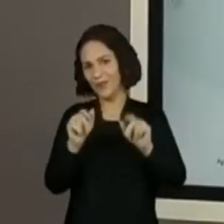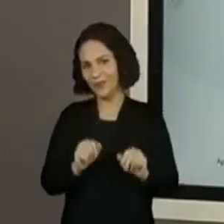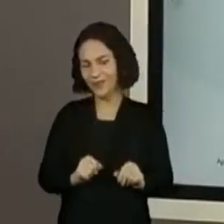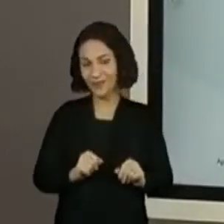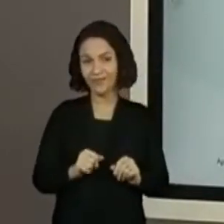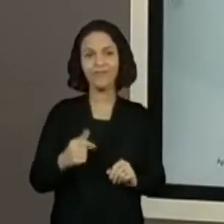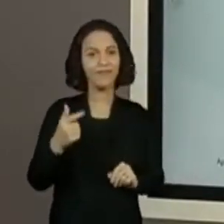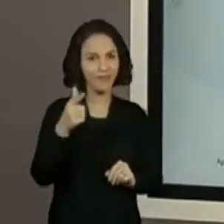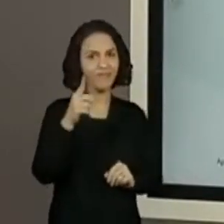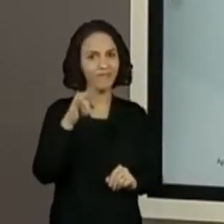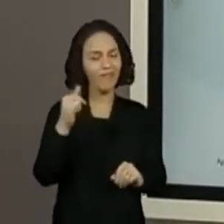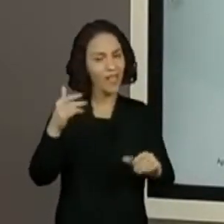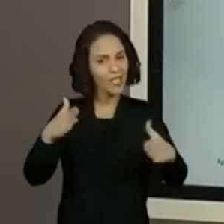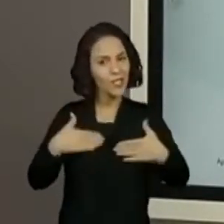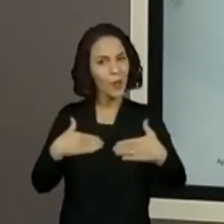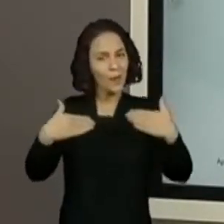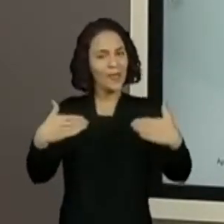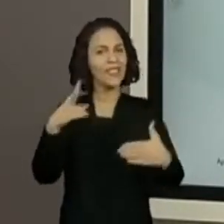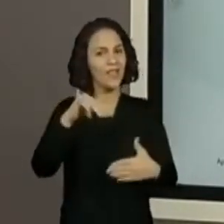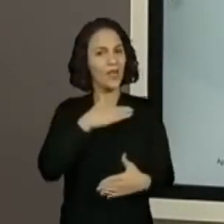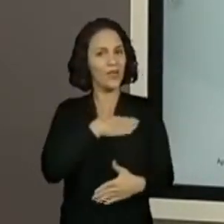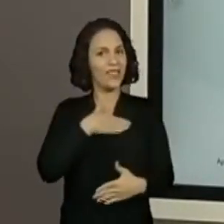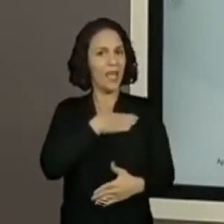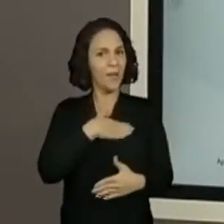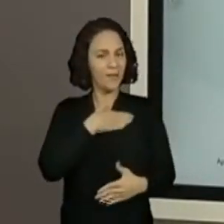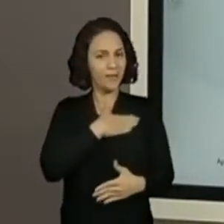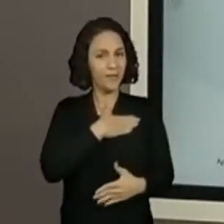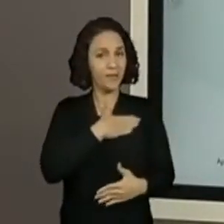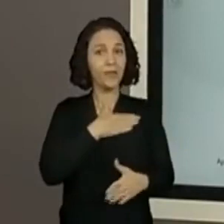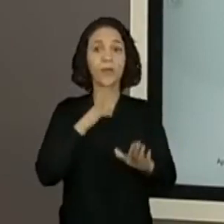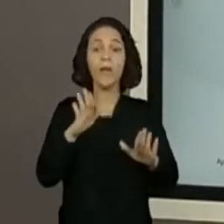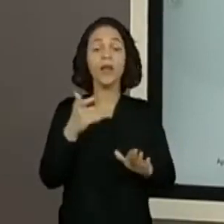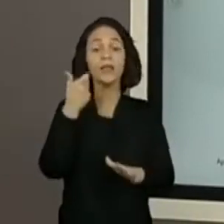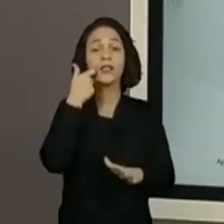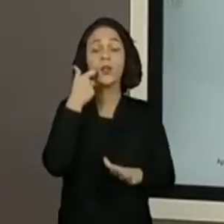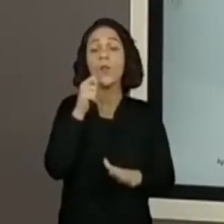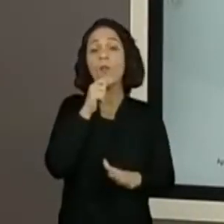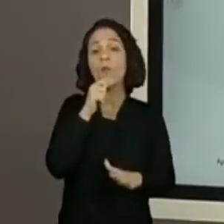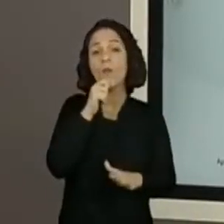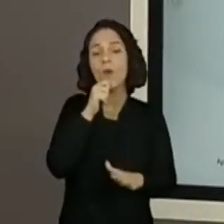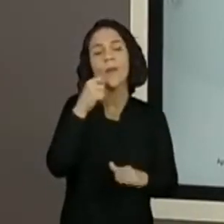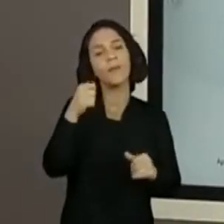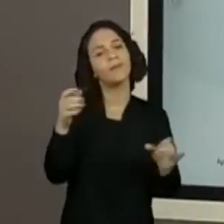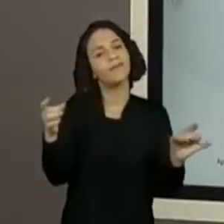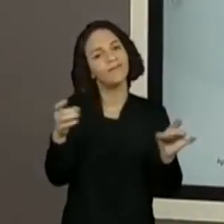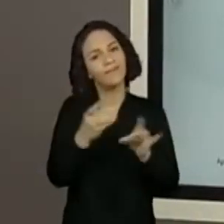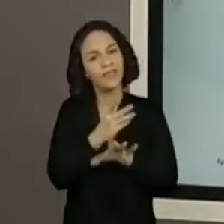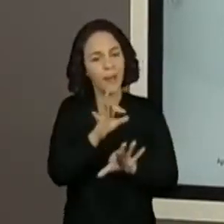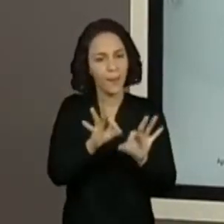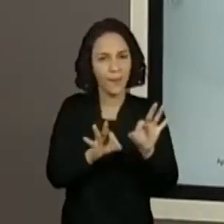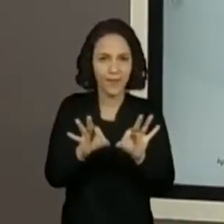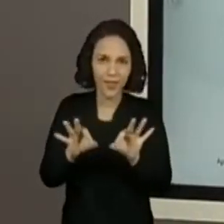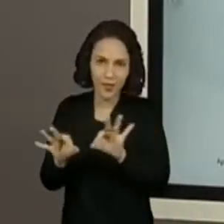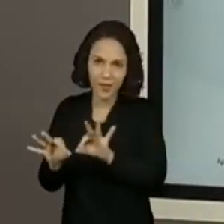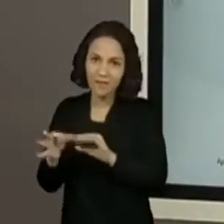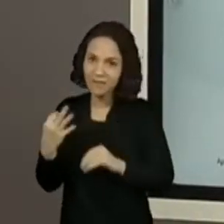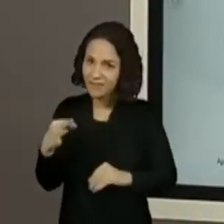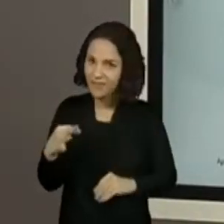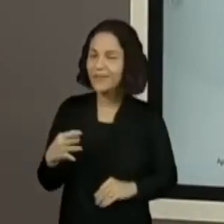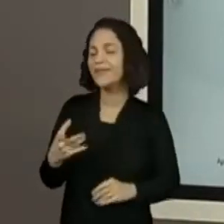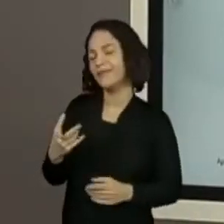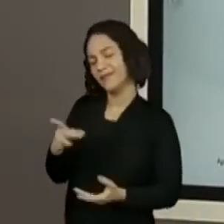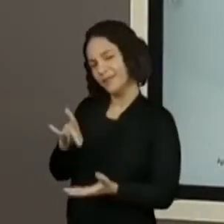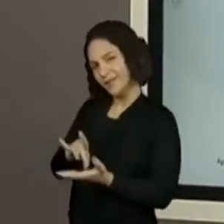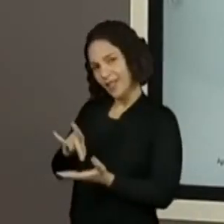certeza que essa surpresa vai valer muito para vocês. Só que não chegou o sexto. A gente precisa terminar nosso planejamento, né, professora Kelly? Com